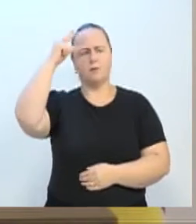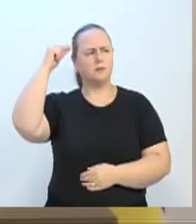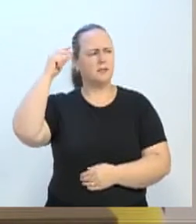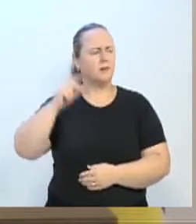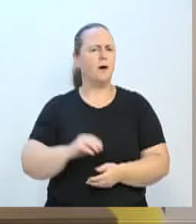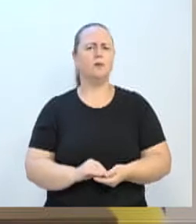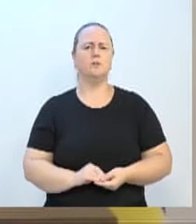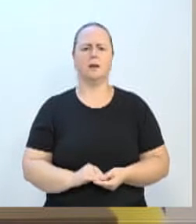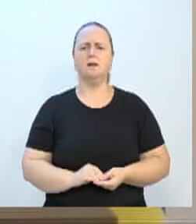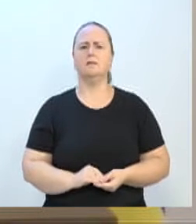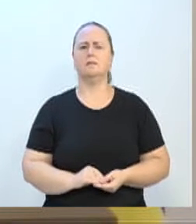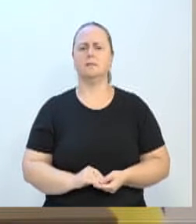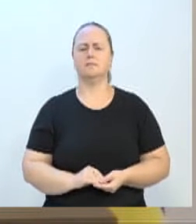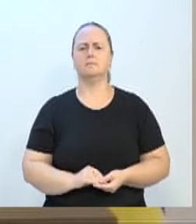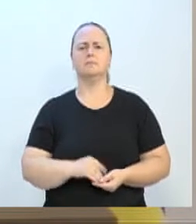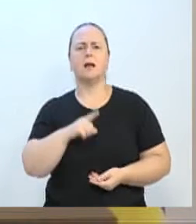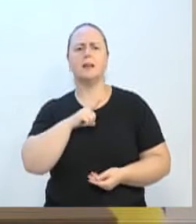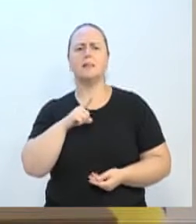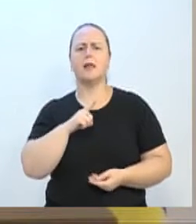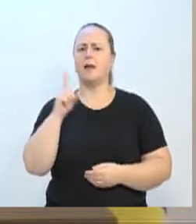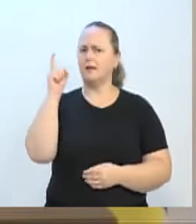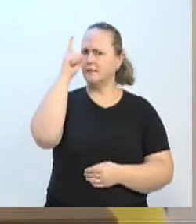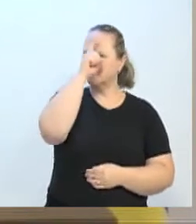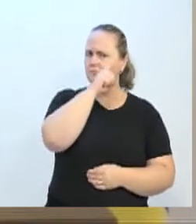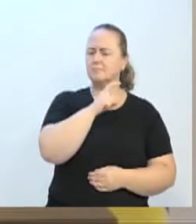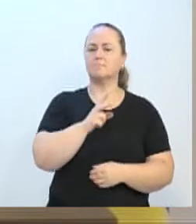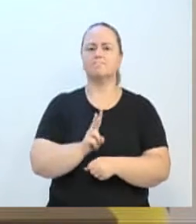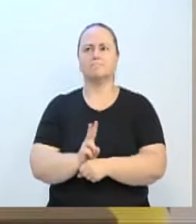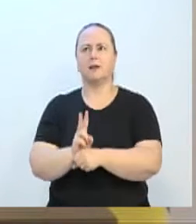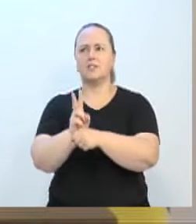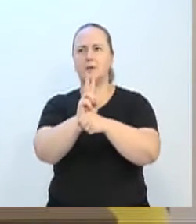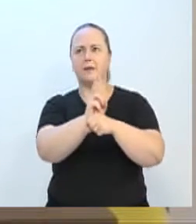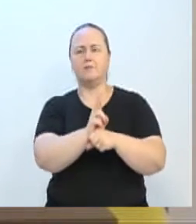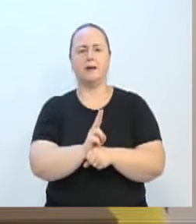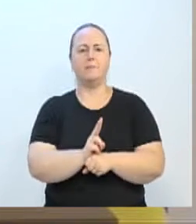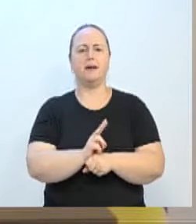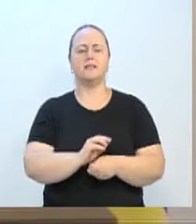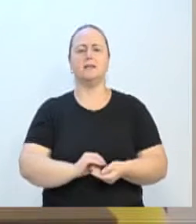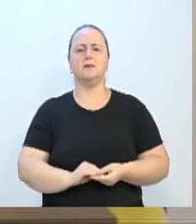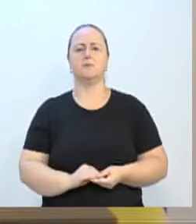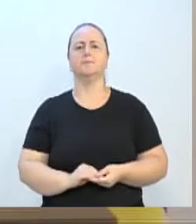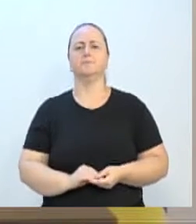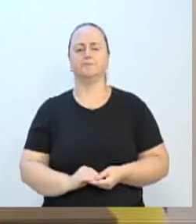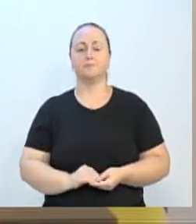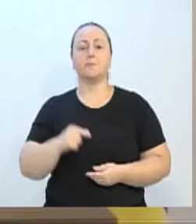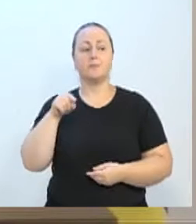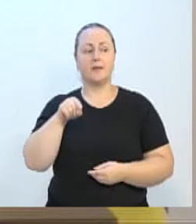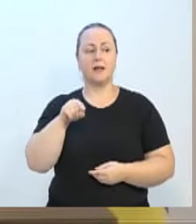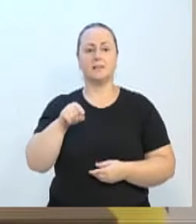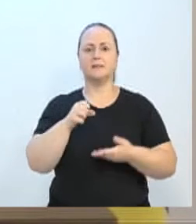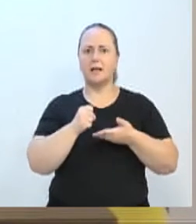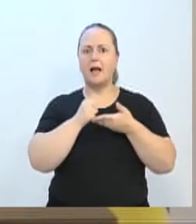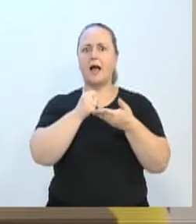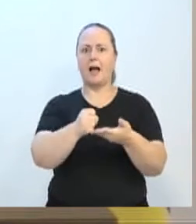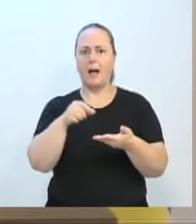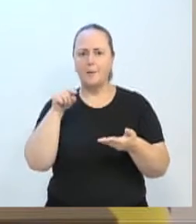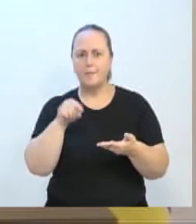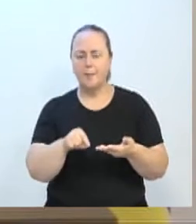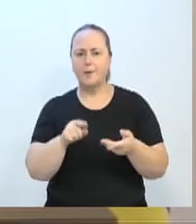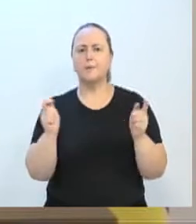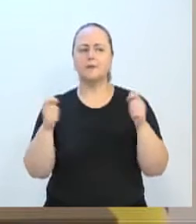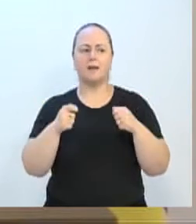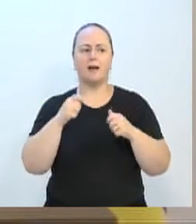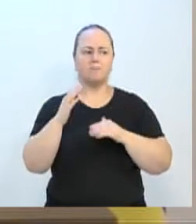mas a gente tem uma dificuldade na fiscalização. Vereadora Cris, vereador Maurício, é uma dificuldade. E com esse apoio institucional da delegacia, a gente vai poder avançar